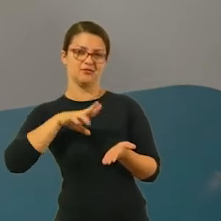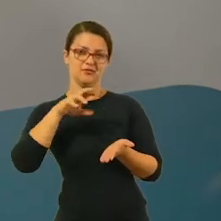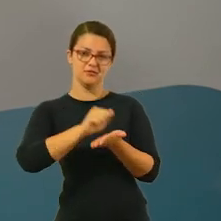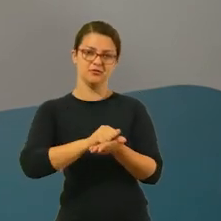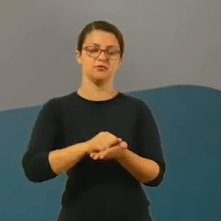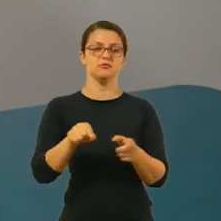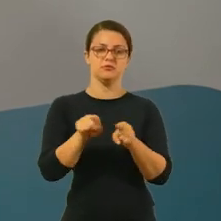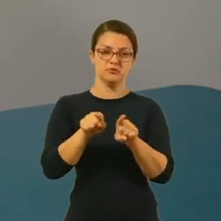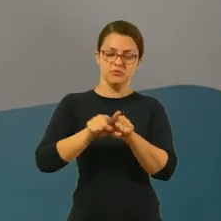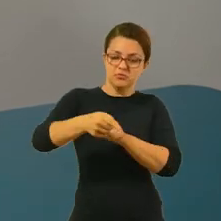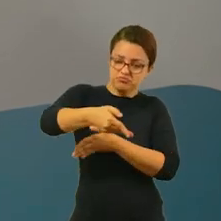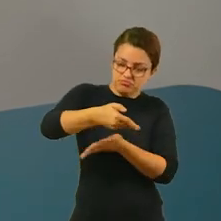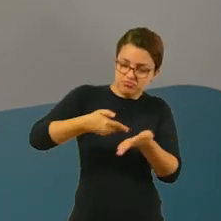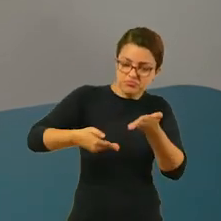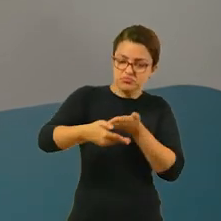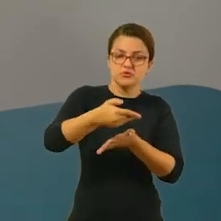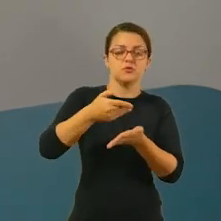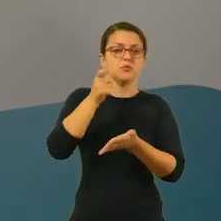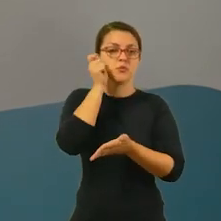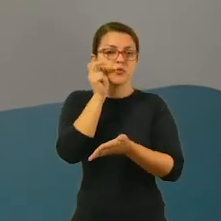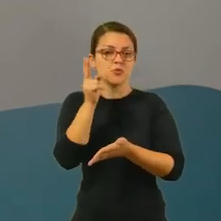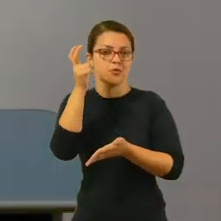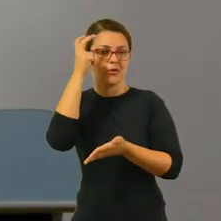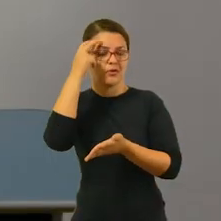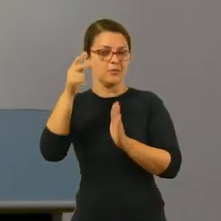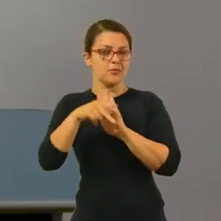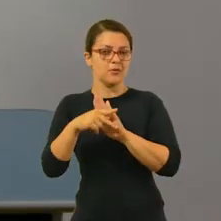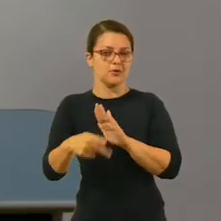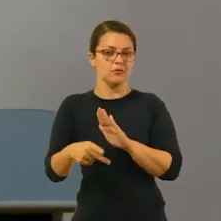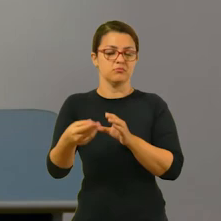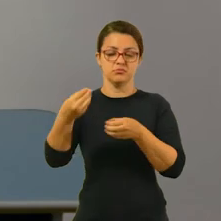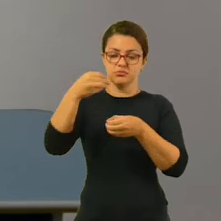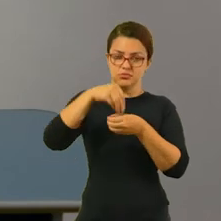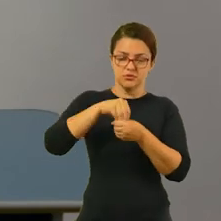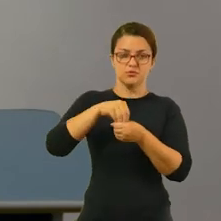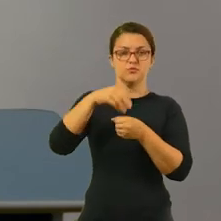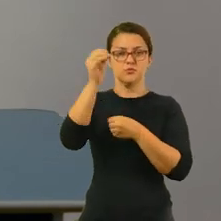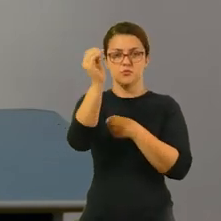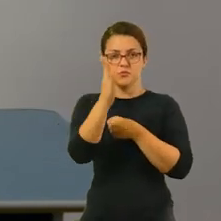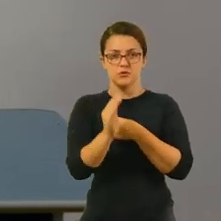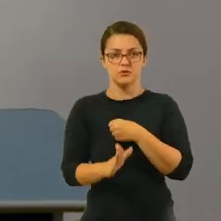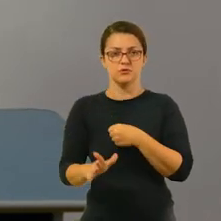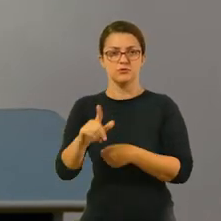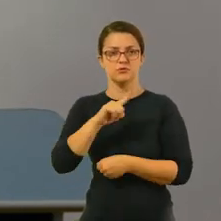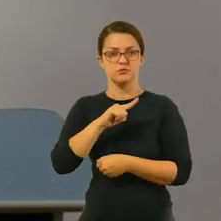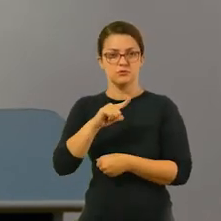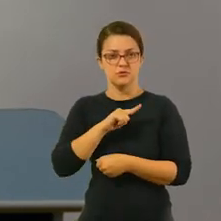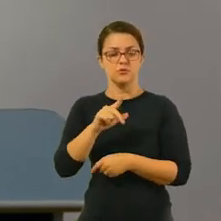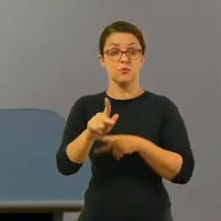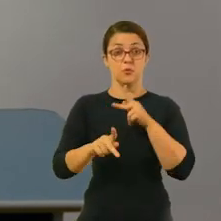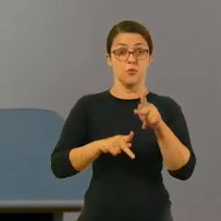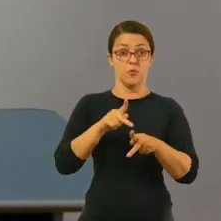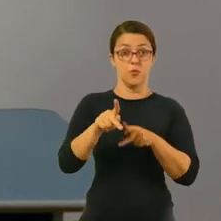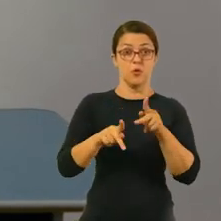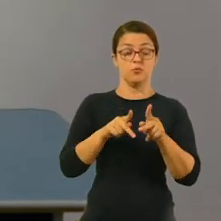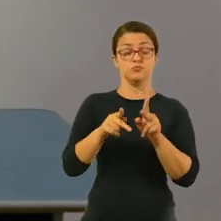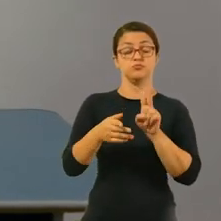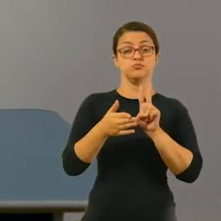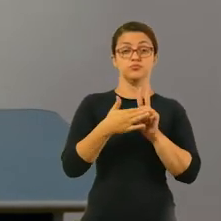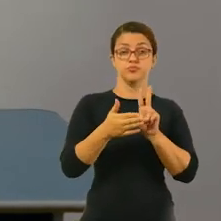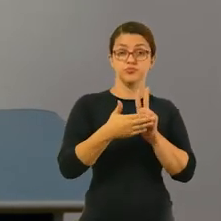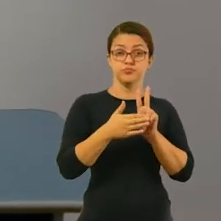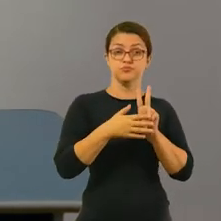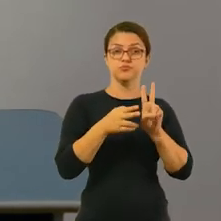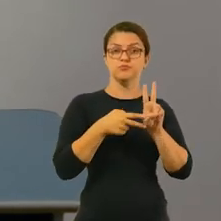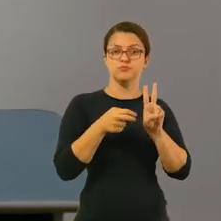E também compartilhamos da mesma cultura. Dentro da nação brasileira, nós temos os povos indígenas.